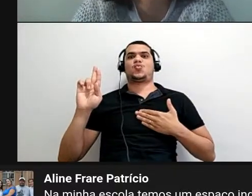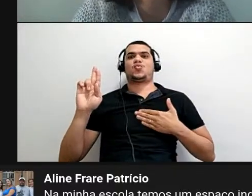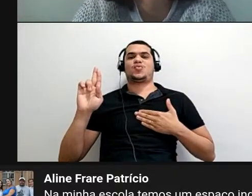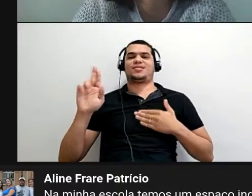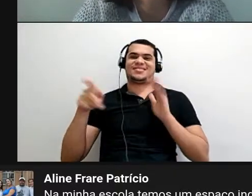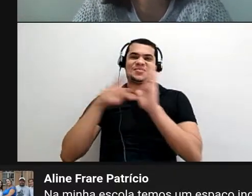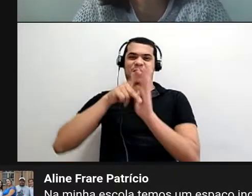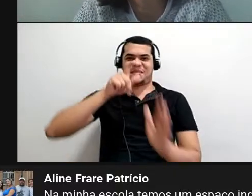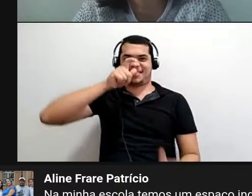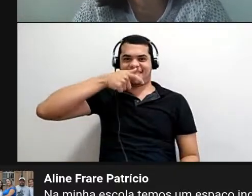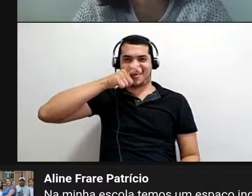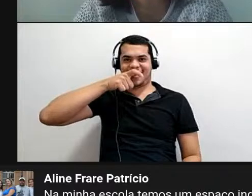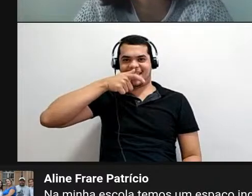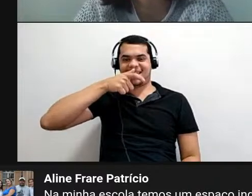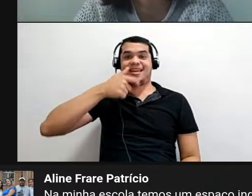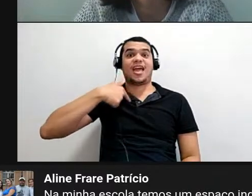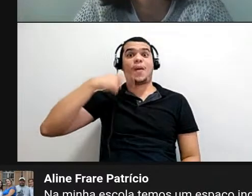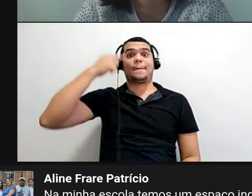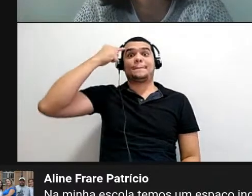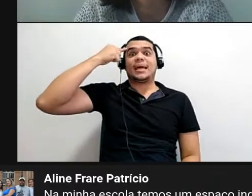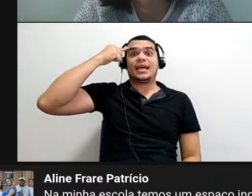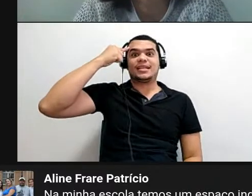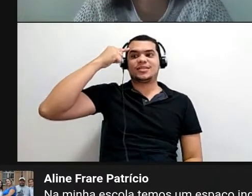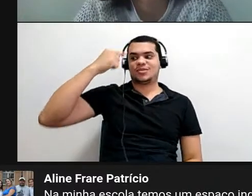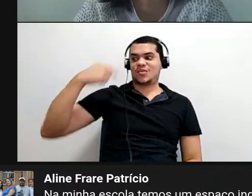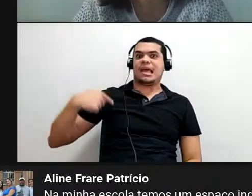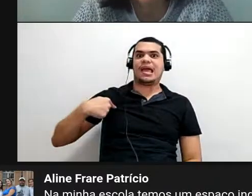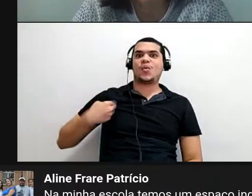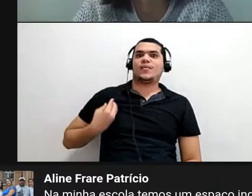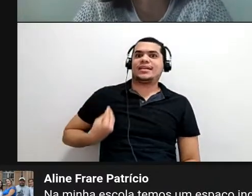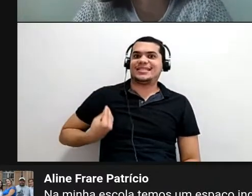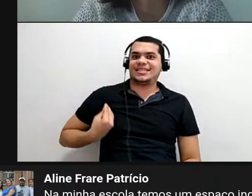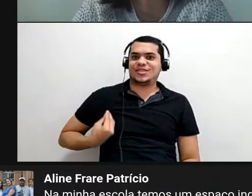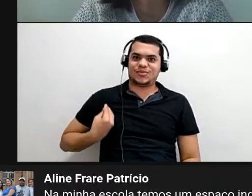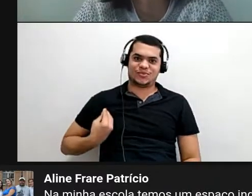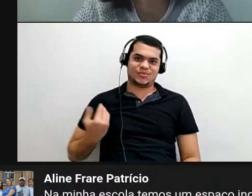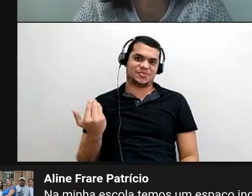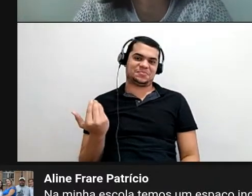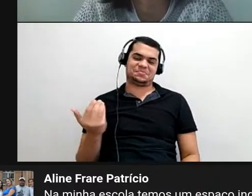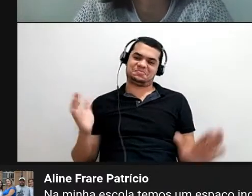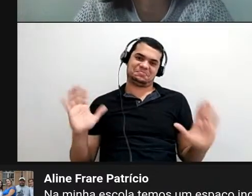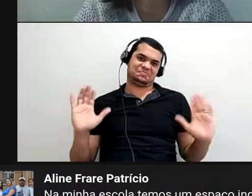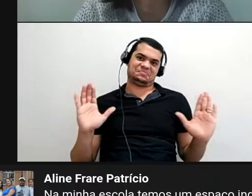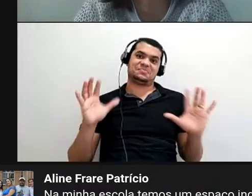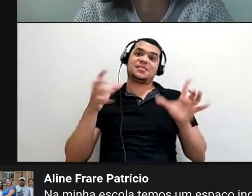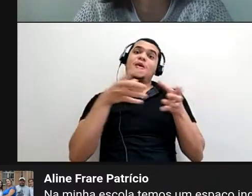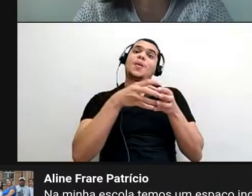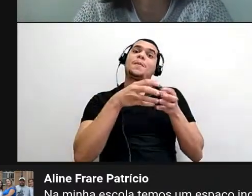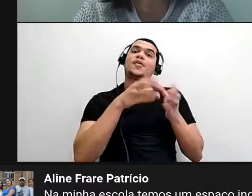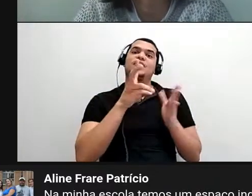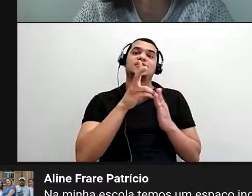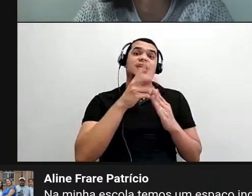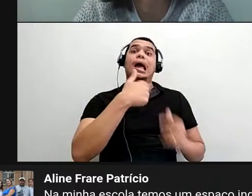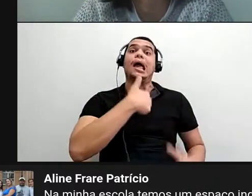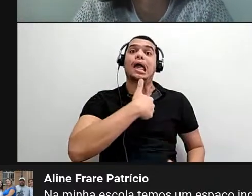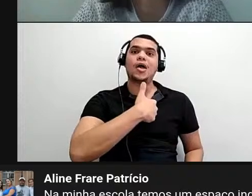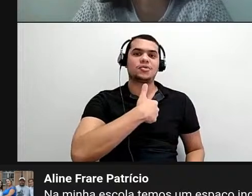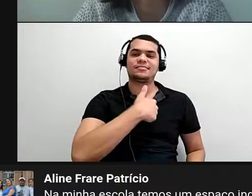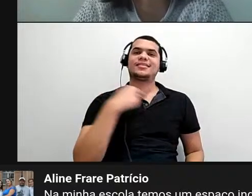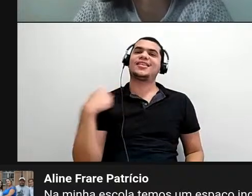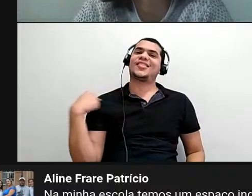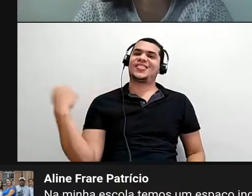eu penso, eu existo. No caso aqui dos povos indígenas não é só eu que penso, não, é nós.